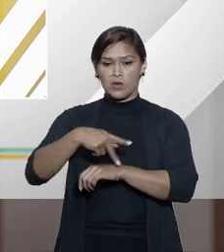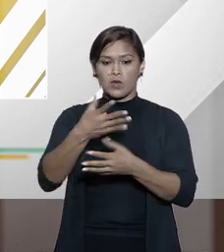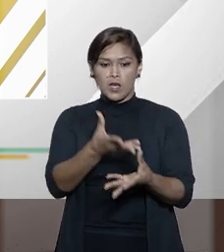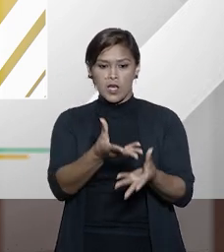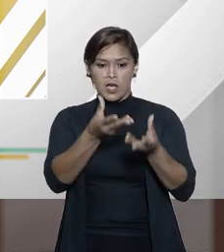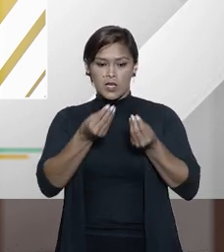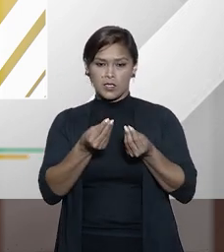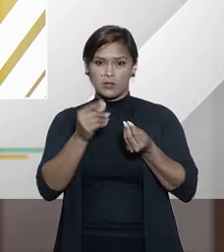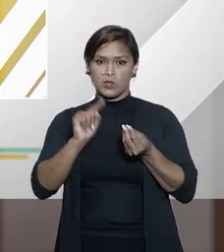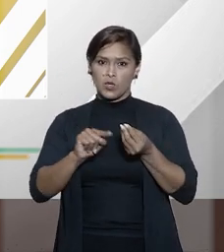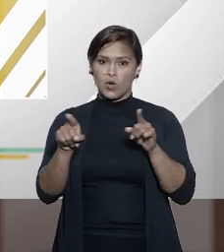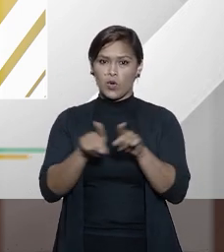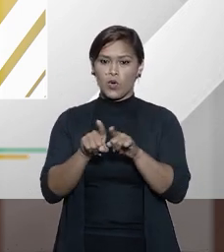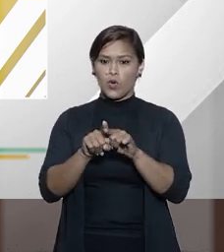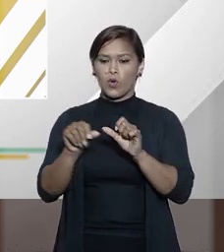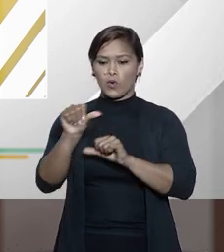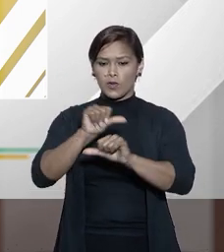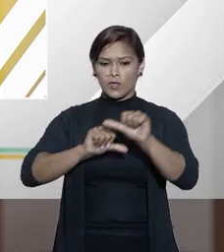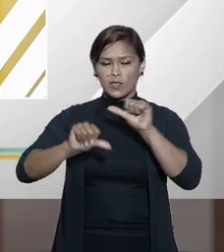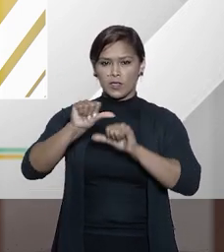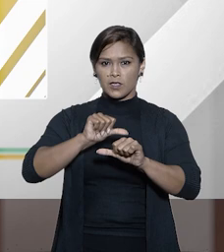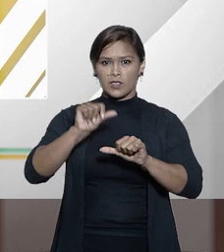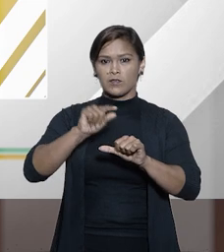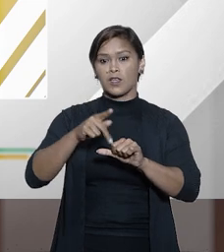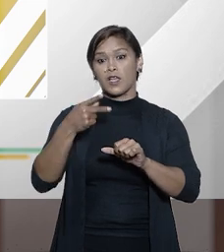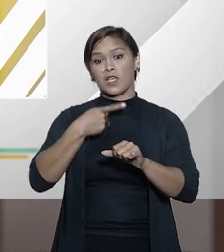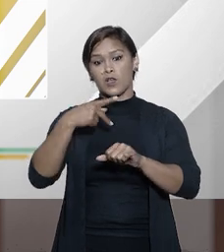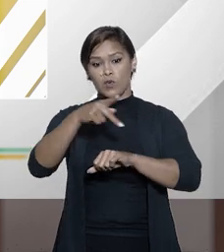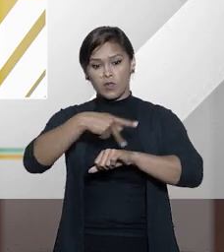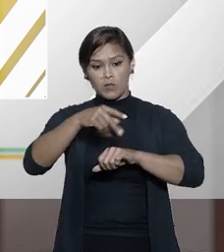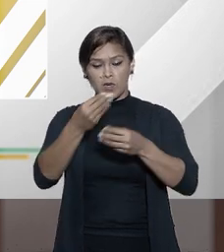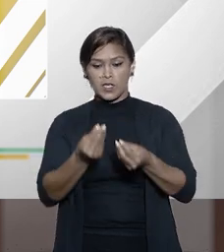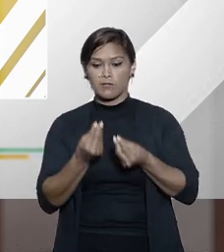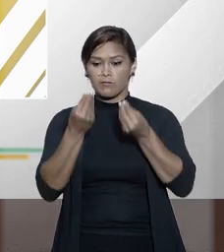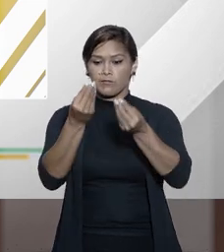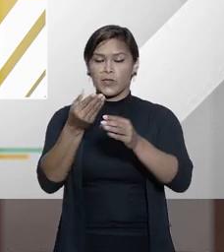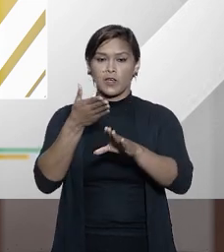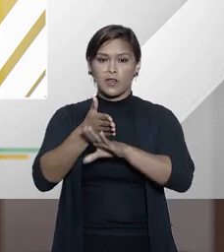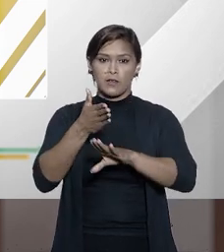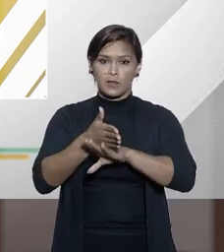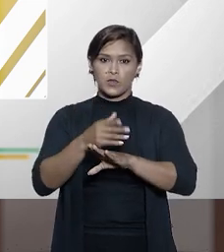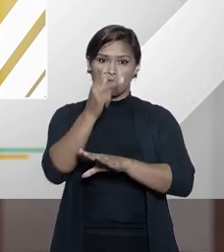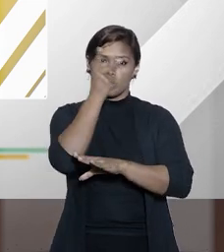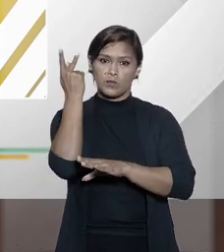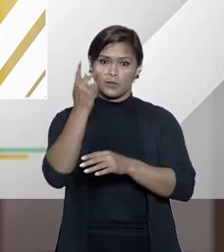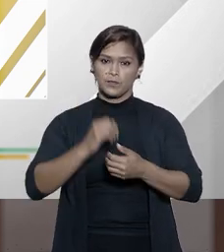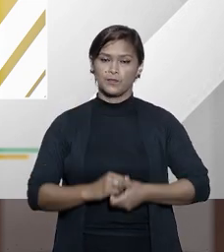receptor ou quando a transferência é ativa isto é quando o Brasil é o emissor